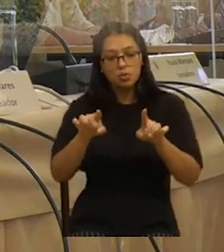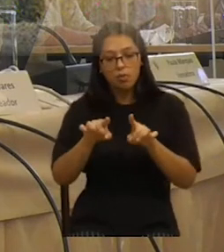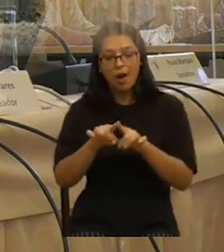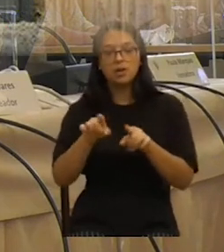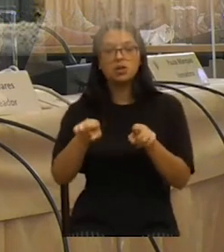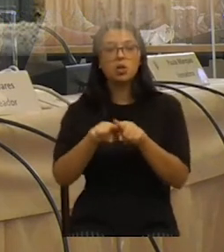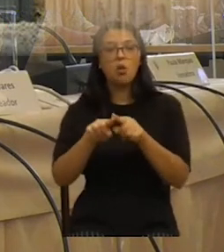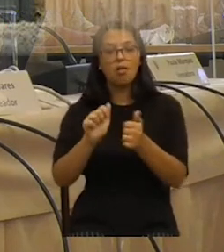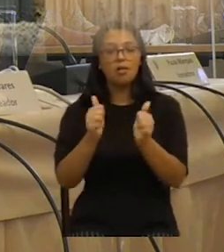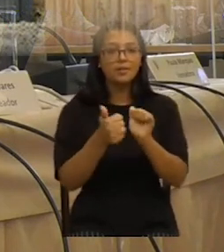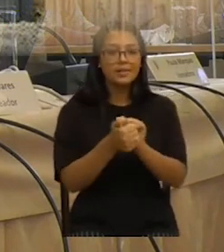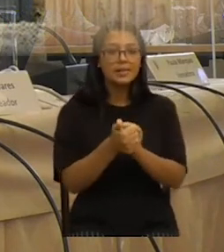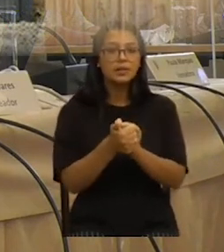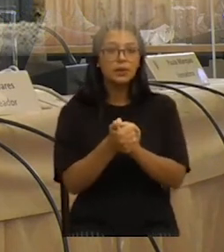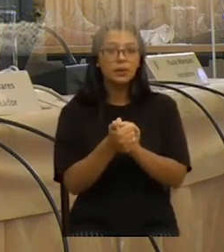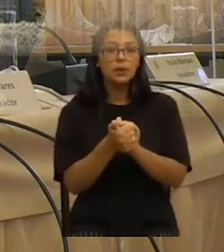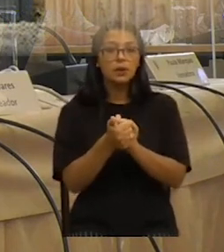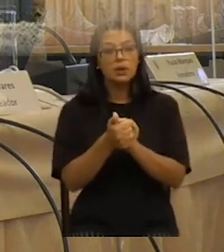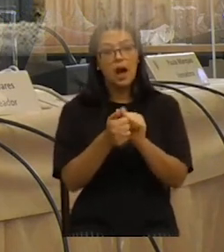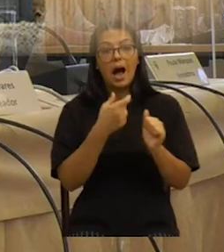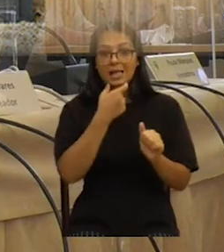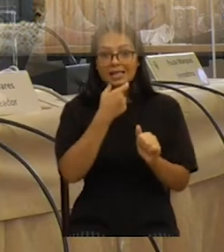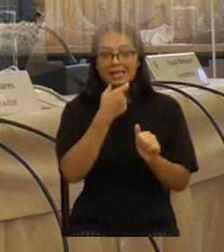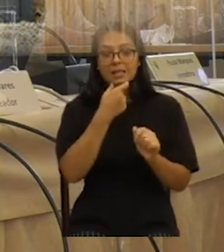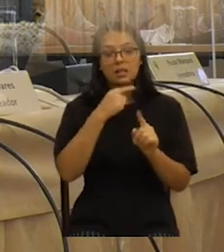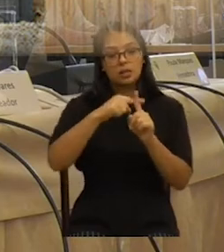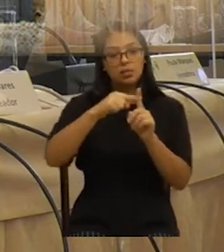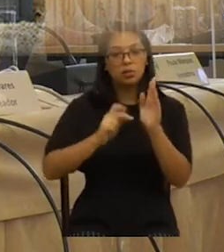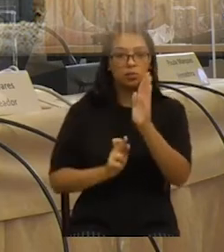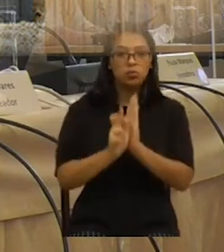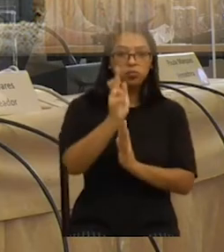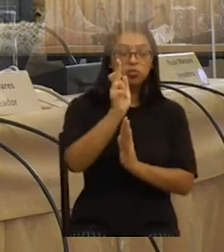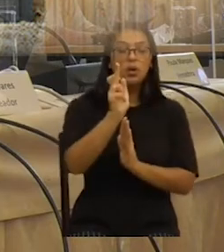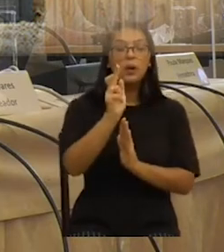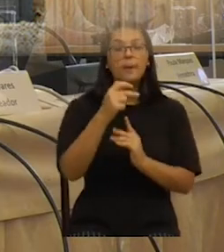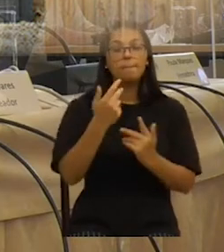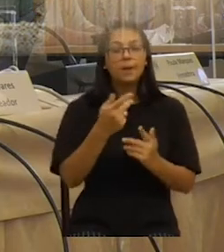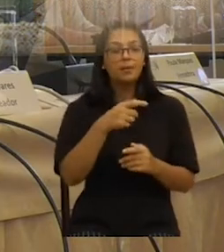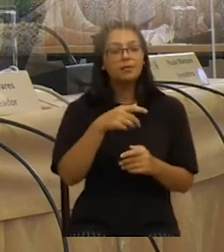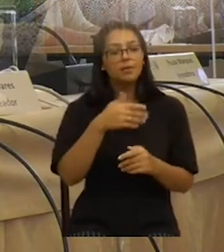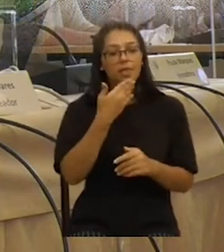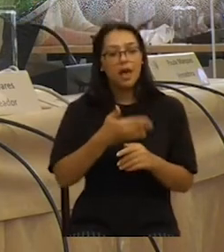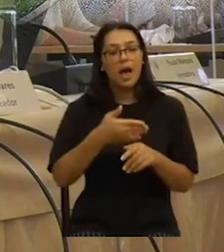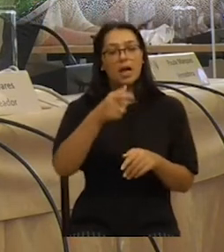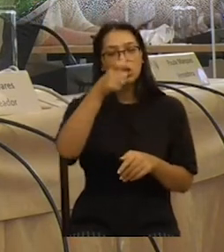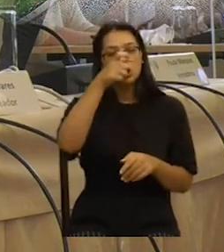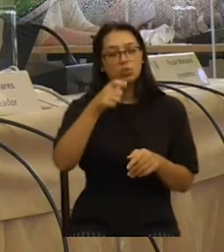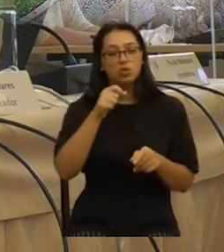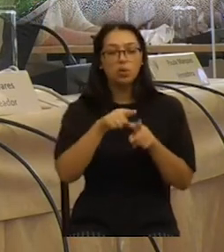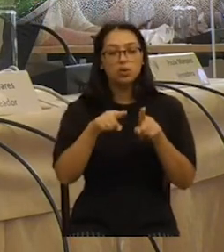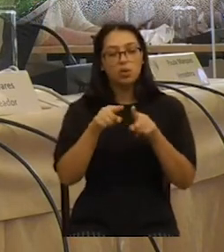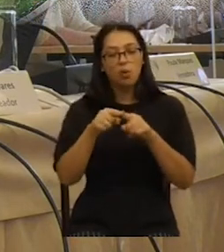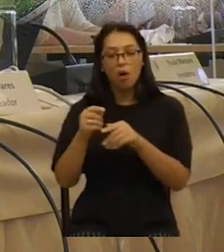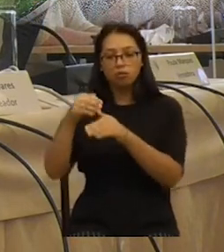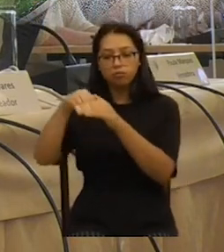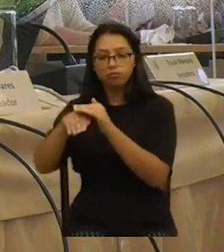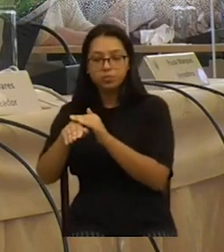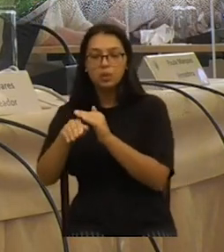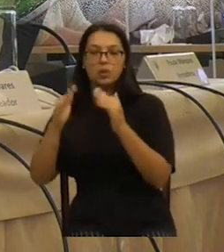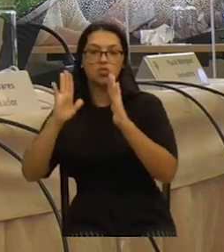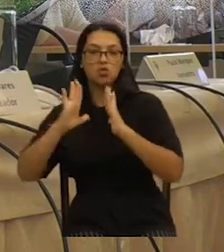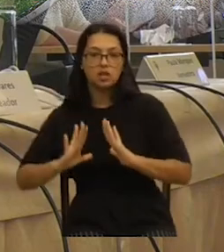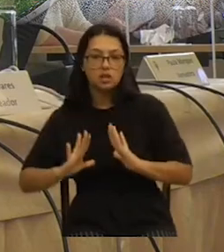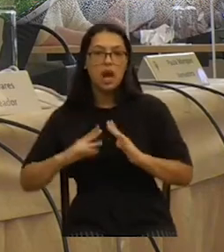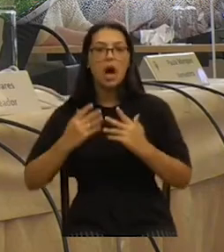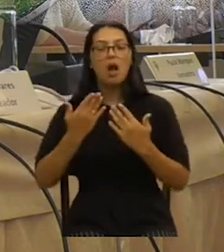adaptação para os picos de temperaturas altas de forma que as pessoas possam estar abrigadas do calor, possam